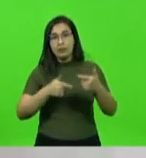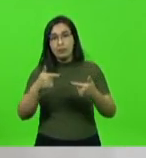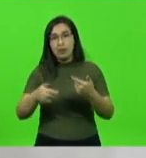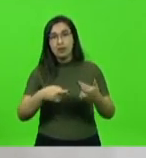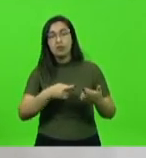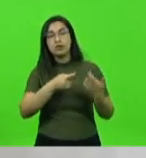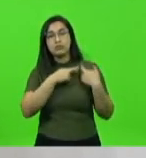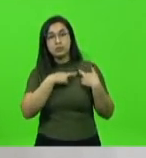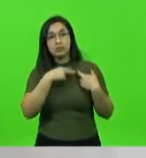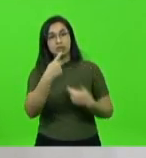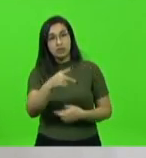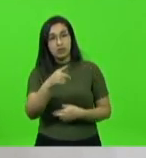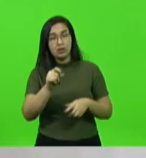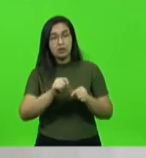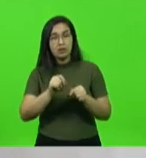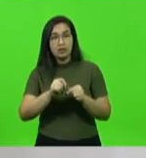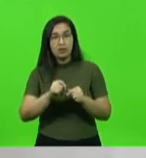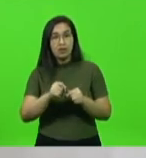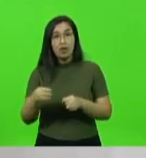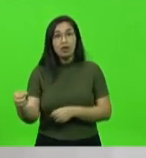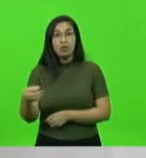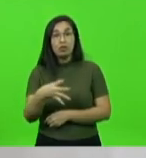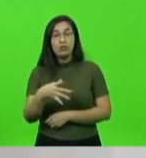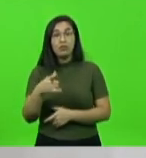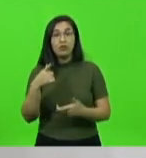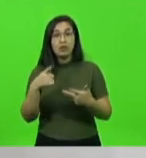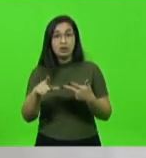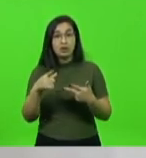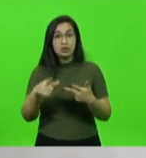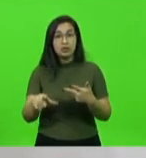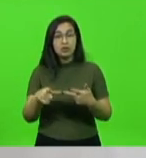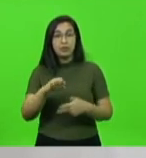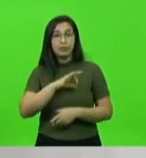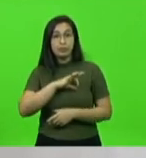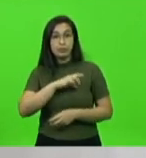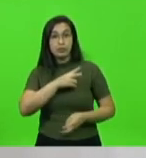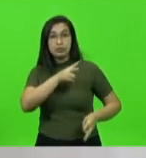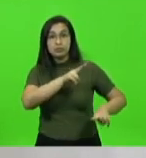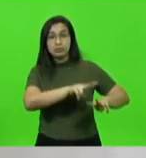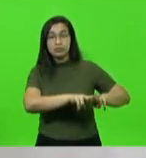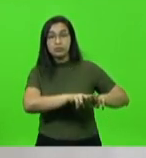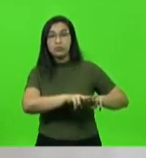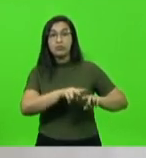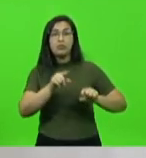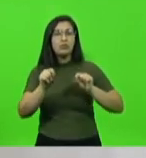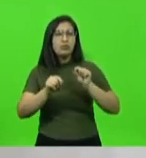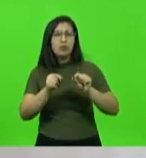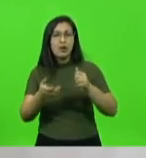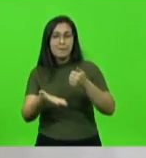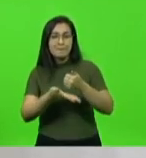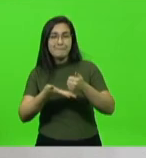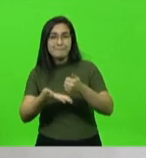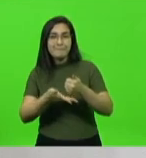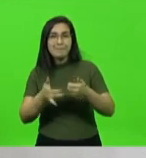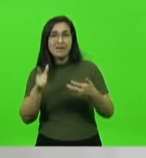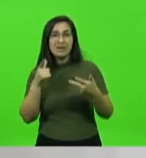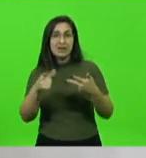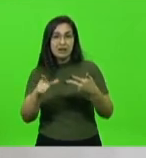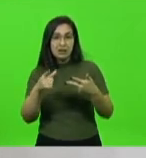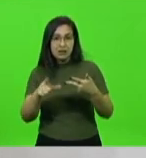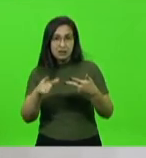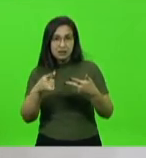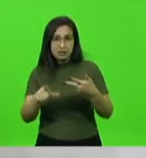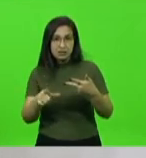Eu destaco aqui que essa nova legislação da Polícia Penal, ela foi feita baseando-se na legislação que